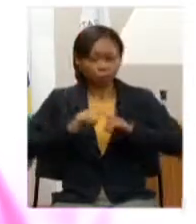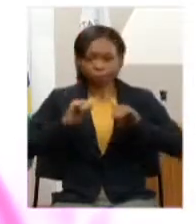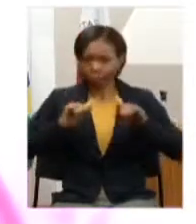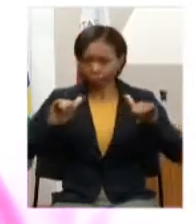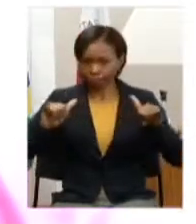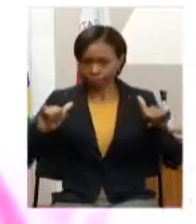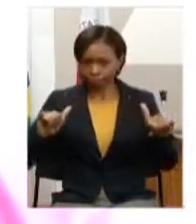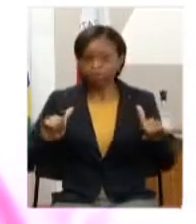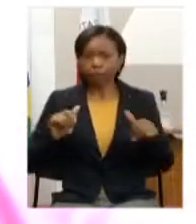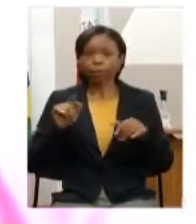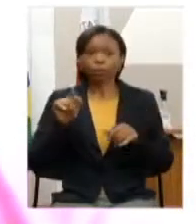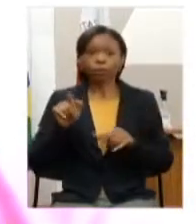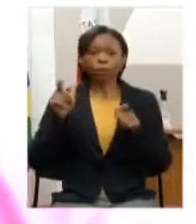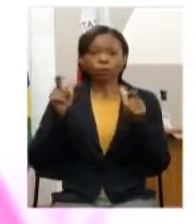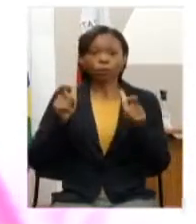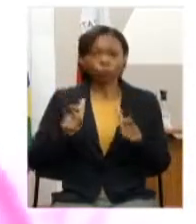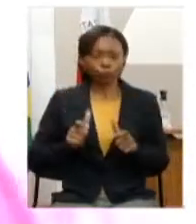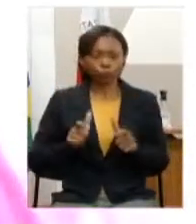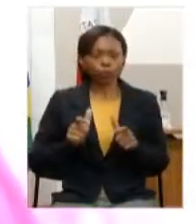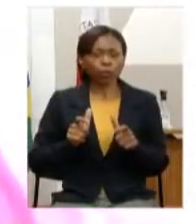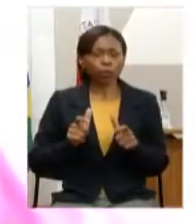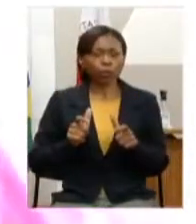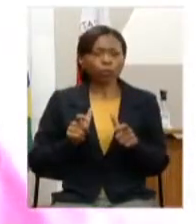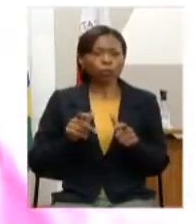da União Nacional dos Estudantes